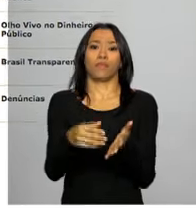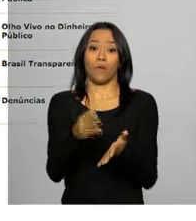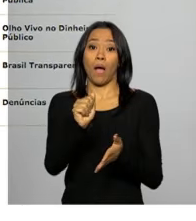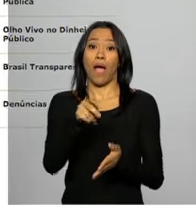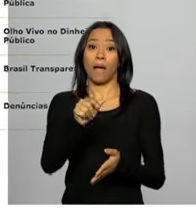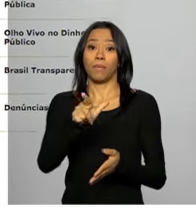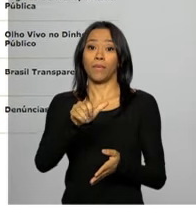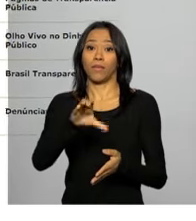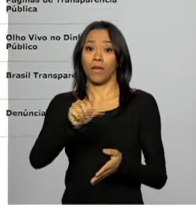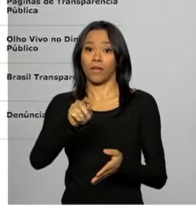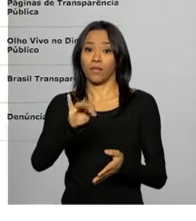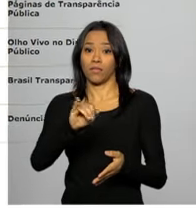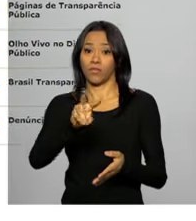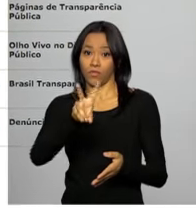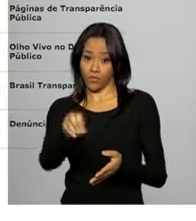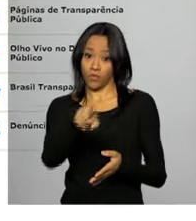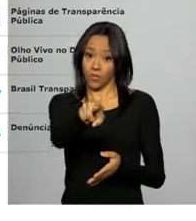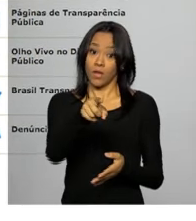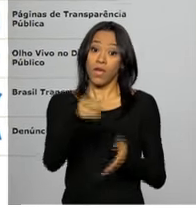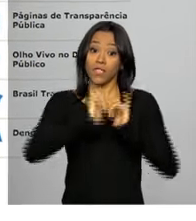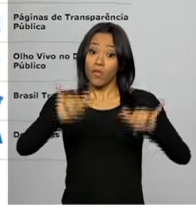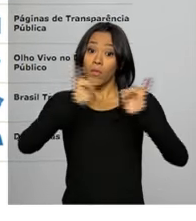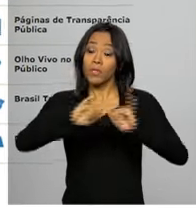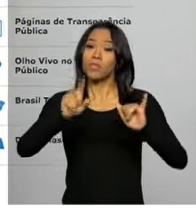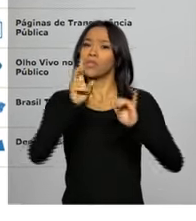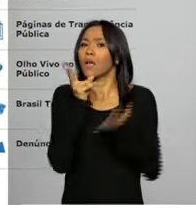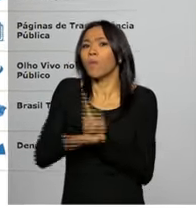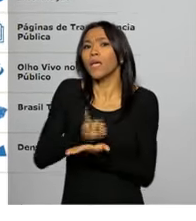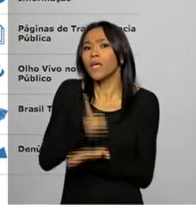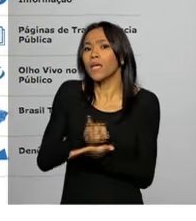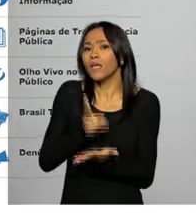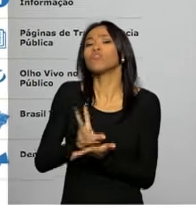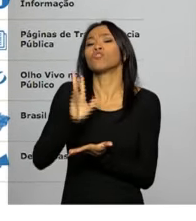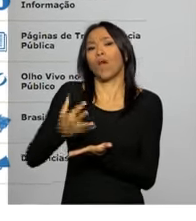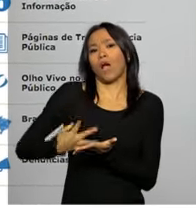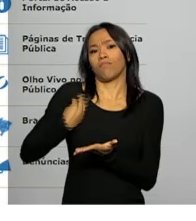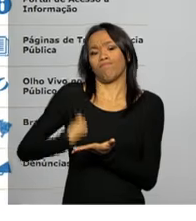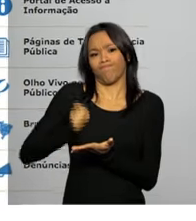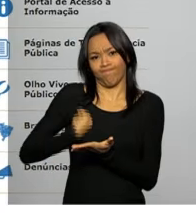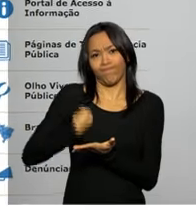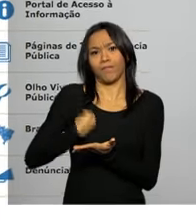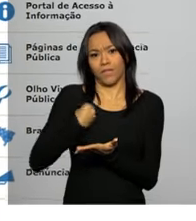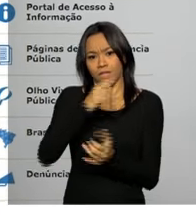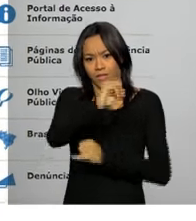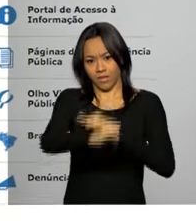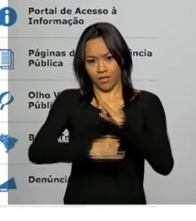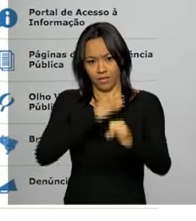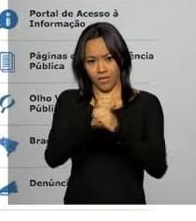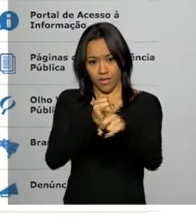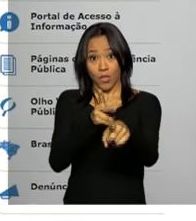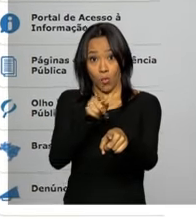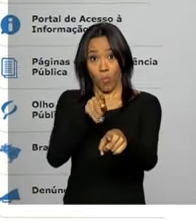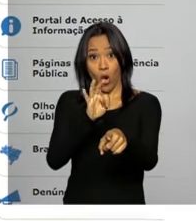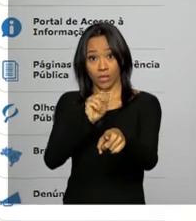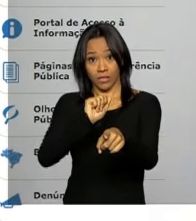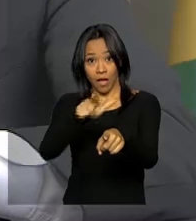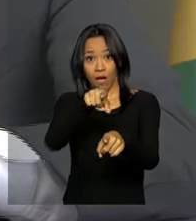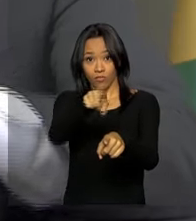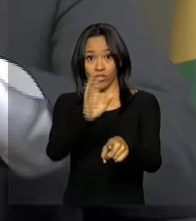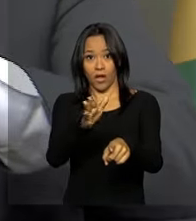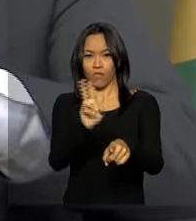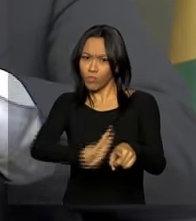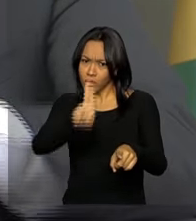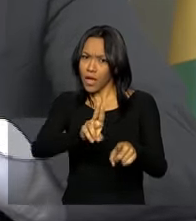dados que vão alimentar o aplicativo são os mesmos já disponíveis no Portal da Transparência do Governo Federal.